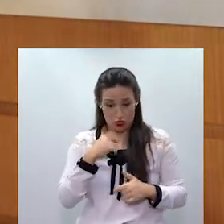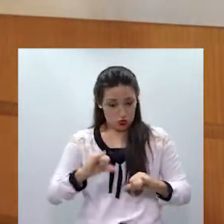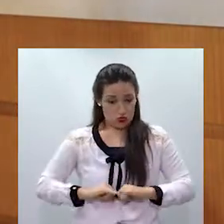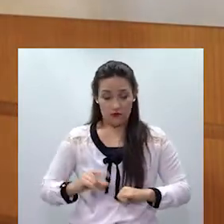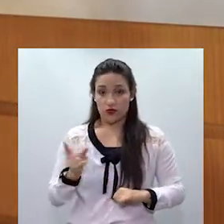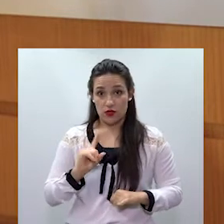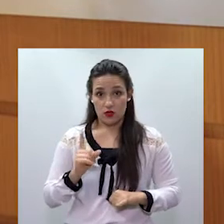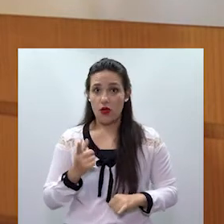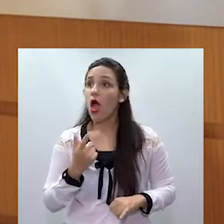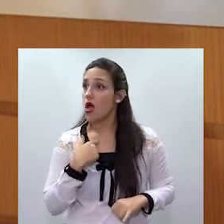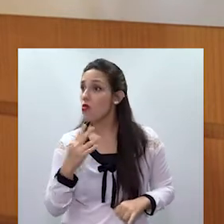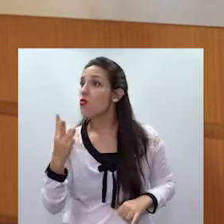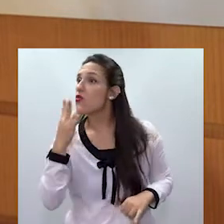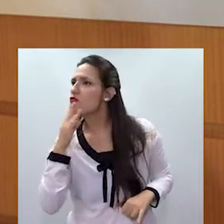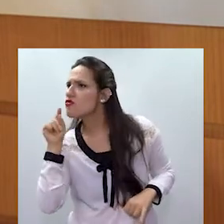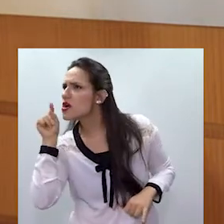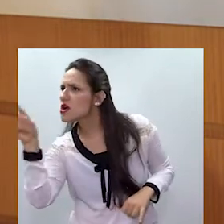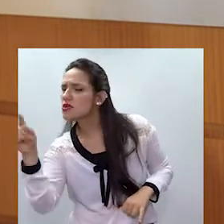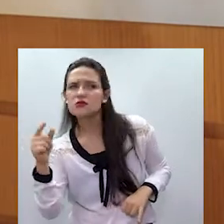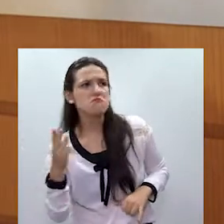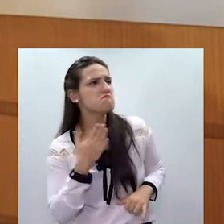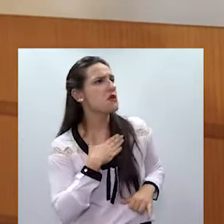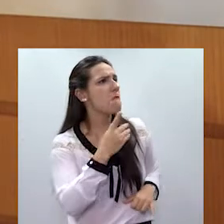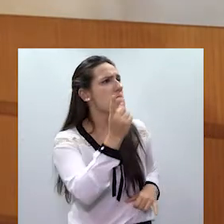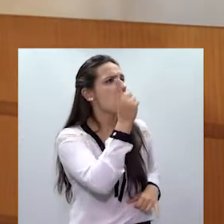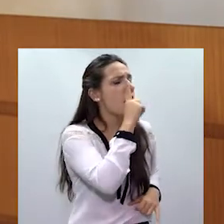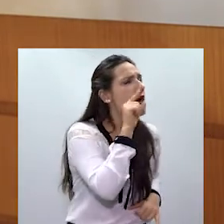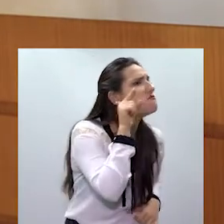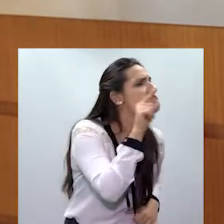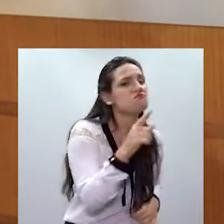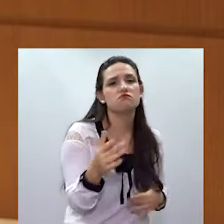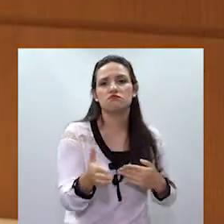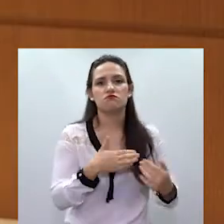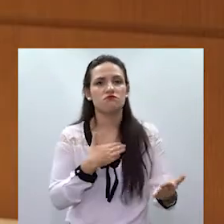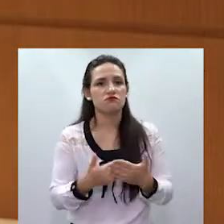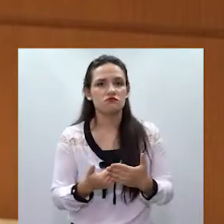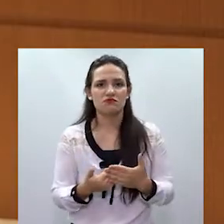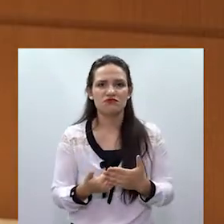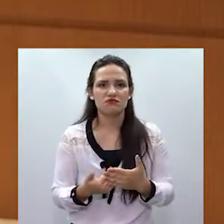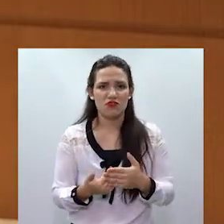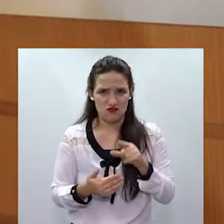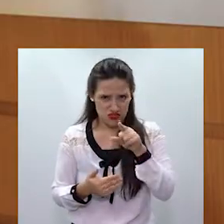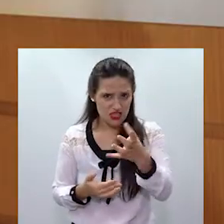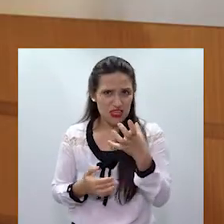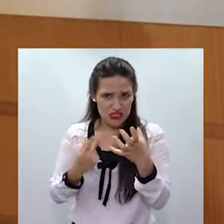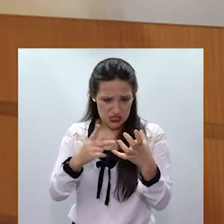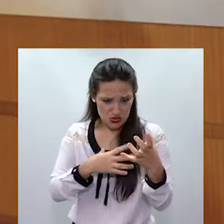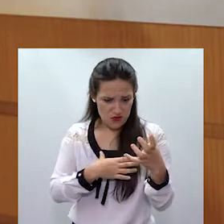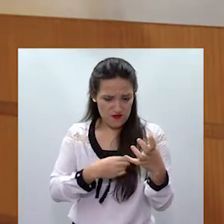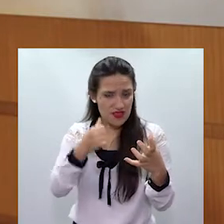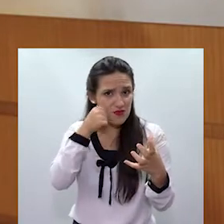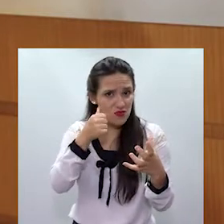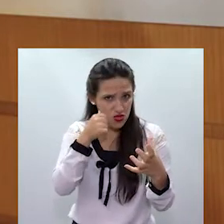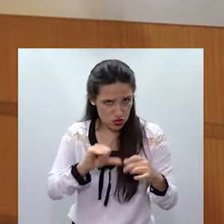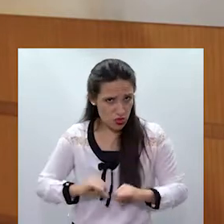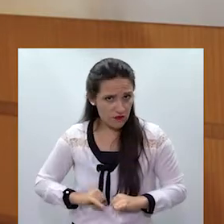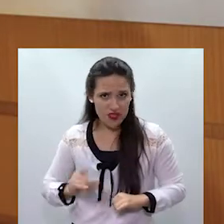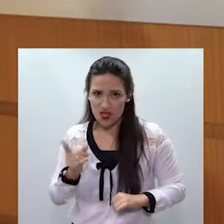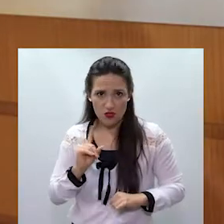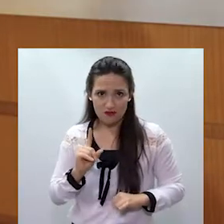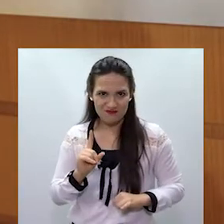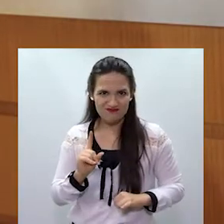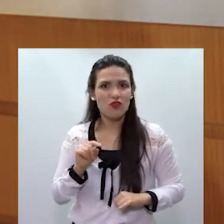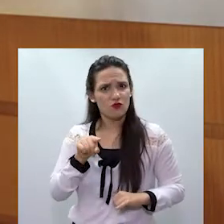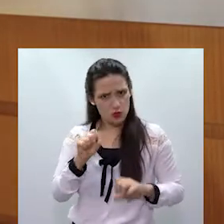violência doméstica, eu conheço uma mulher que foi, ou a minha mãe foi, e eu não quero, por exemplo, que a minha filha seja vítima de violência doméstica.